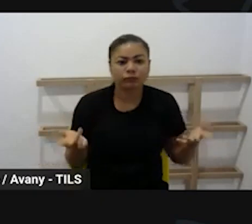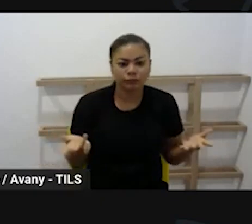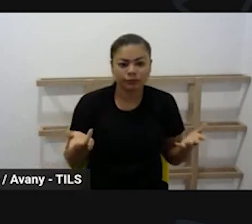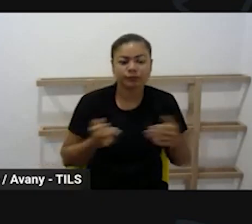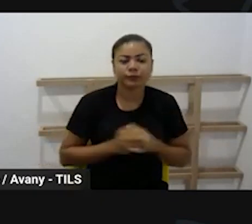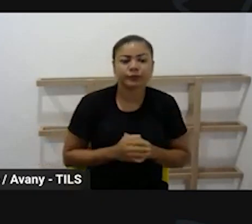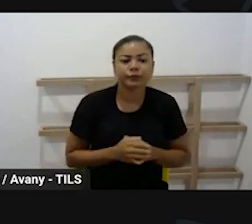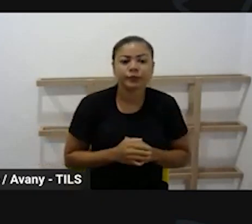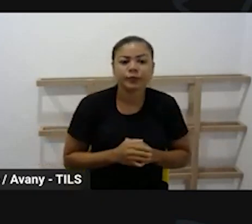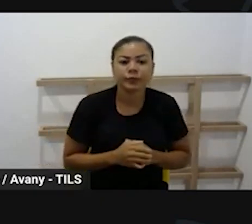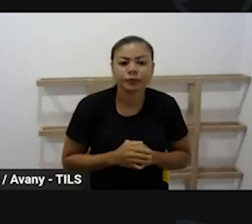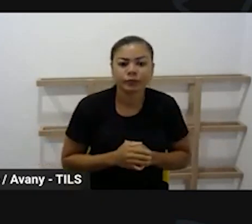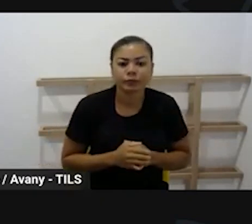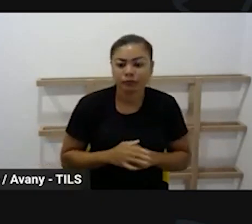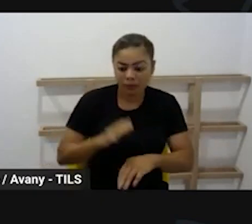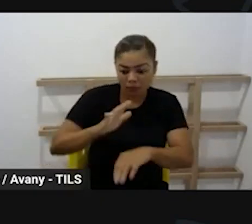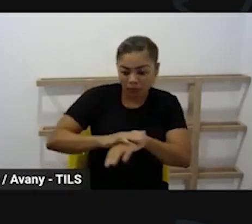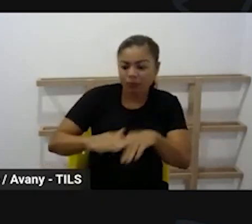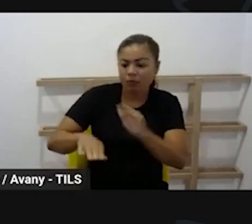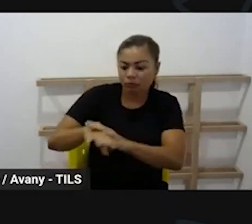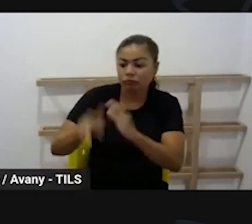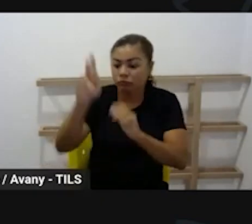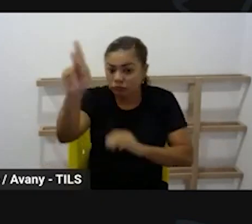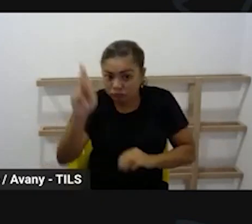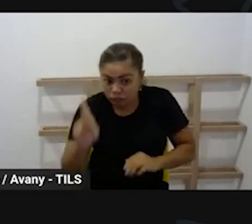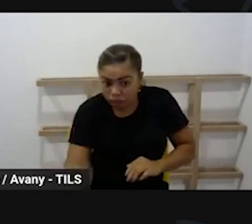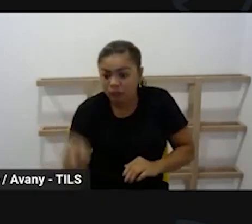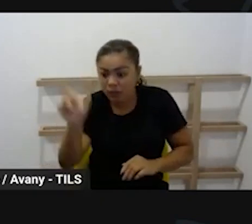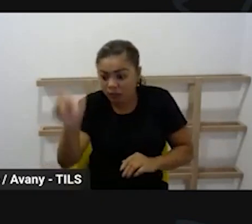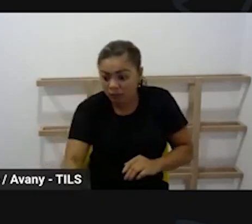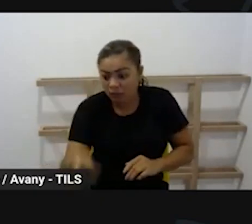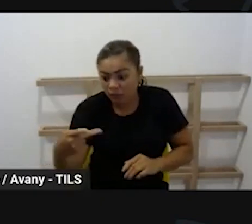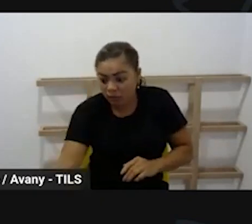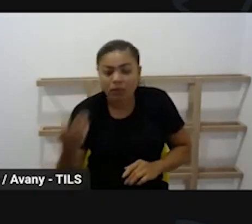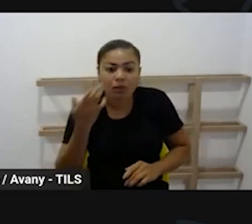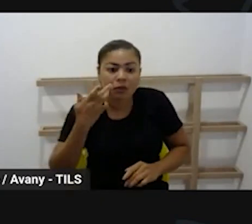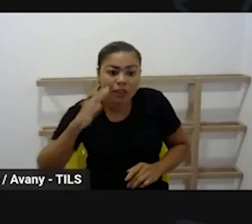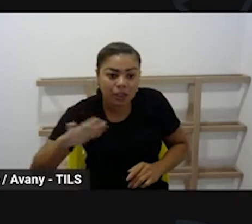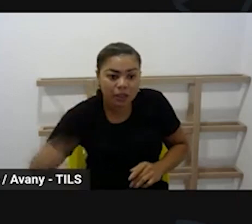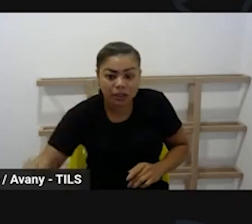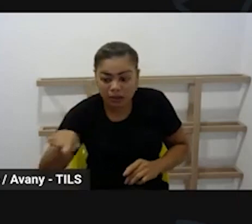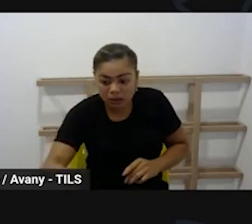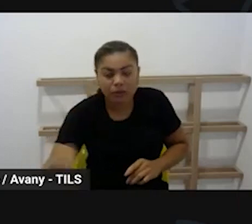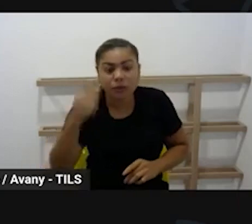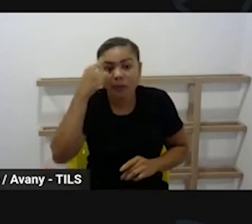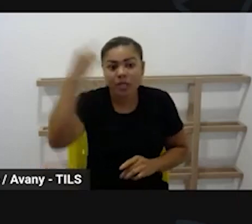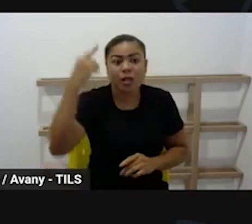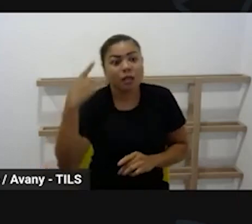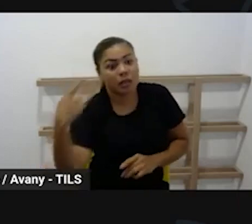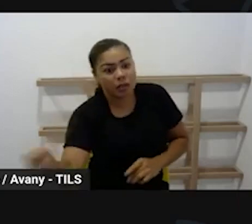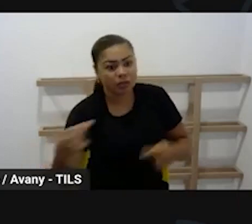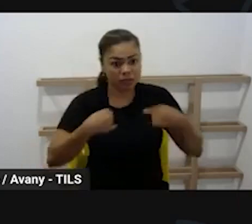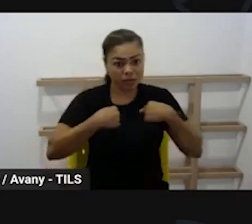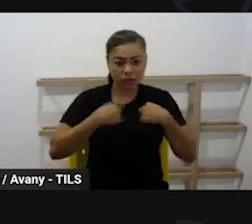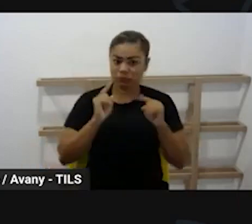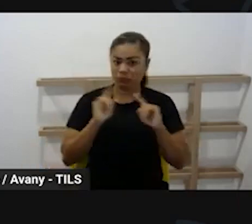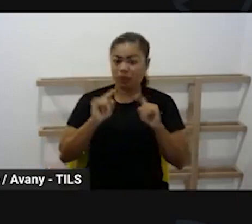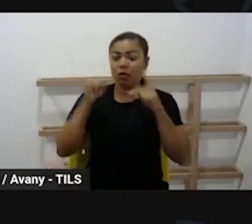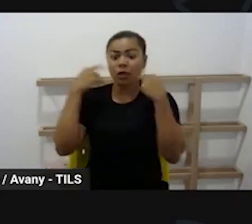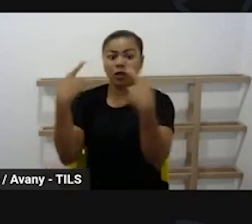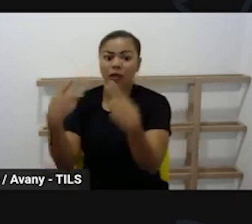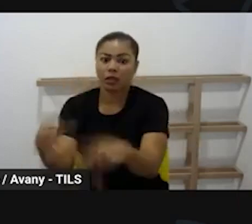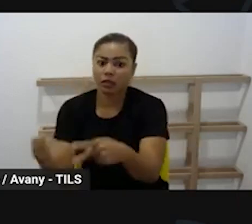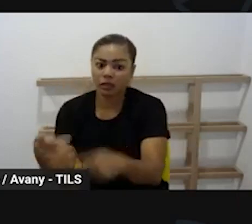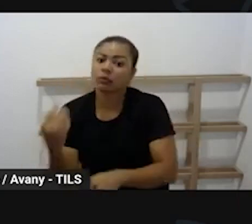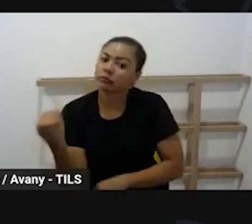promovendo a autonomia da criança, mas pensando sempre na criança. Então, a gente pensar que a escola de educação